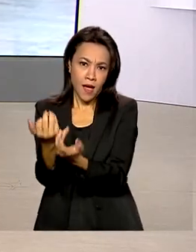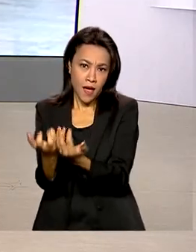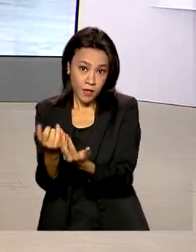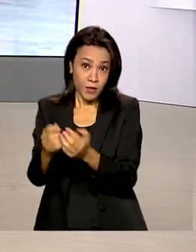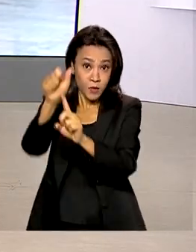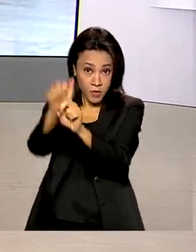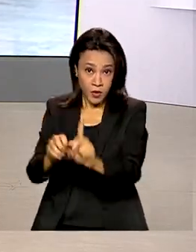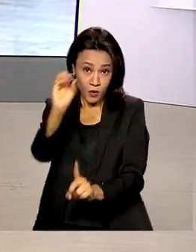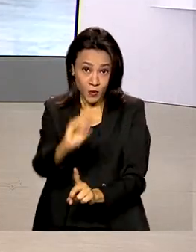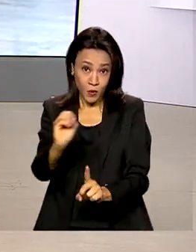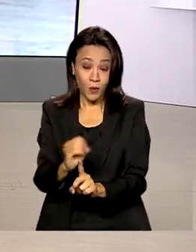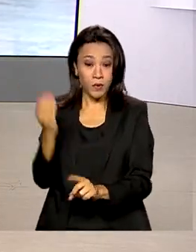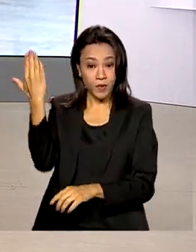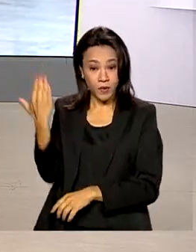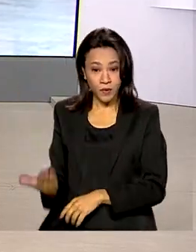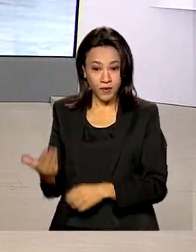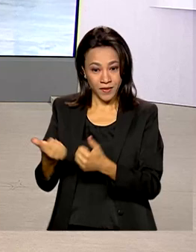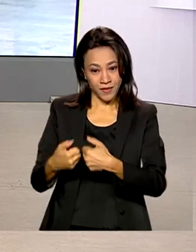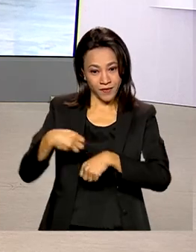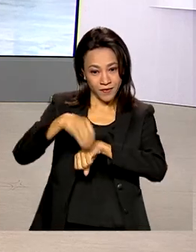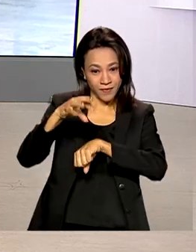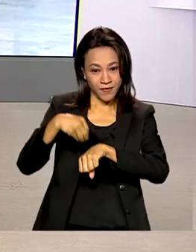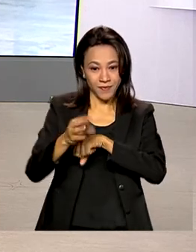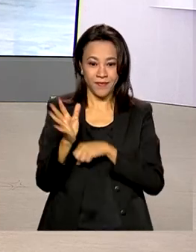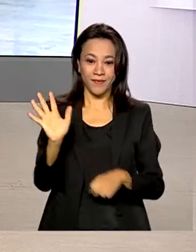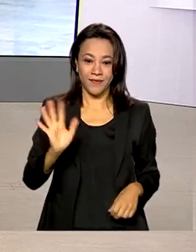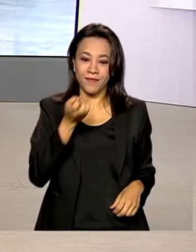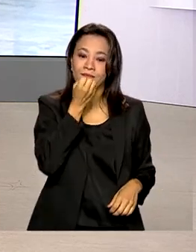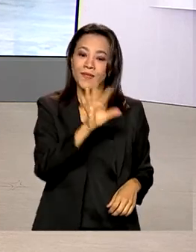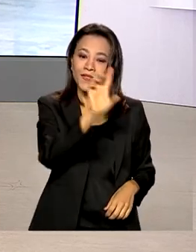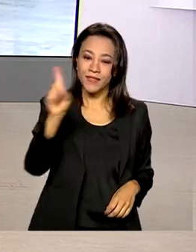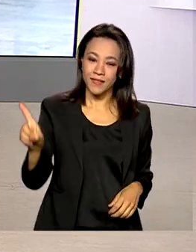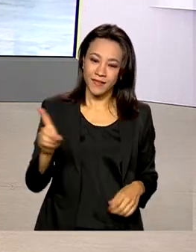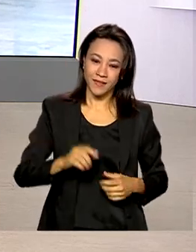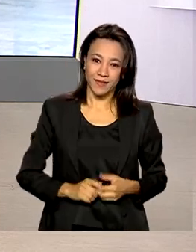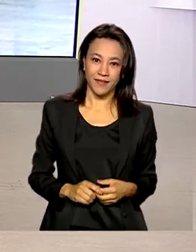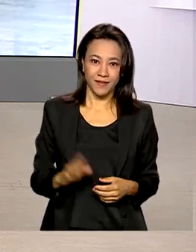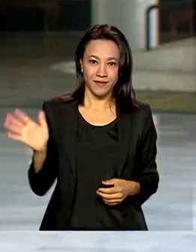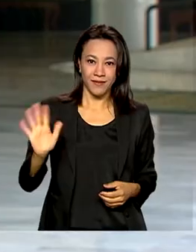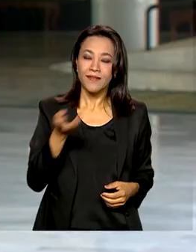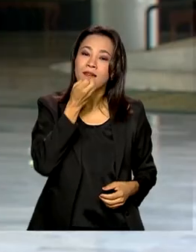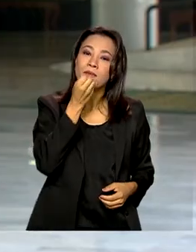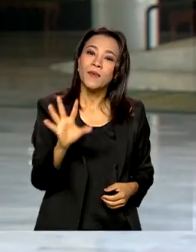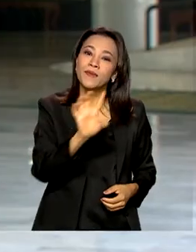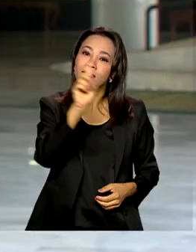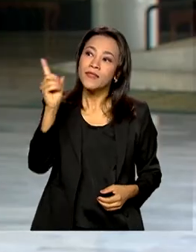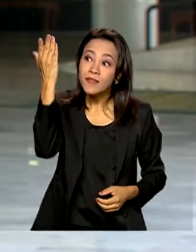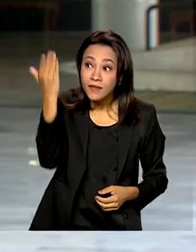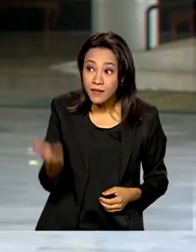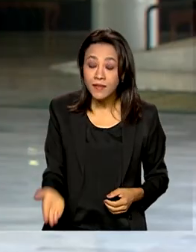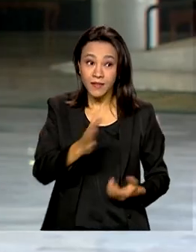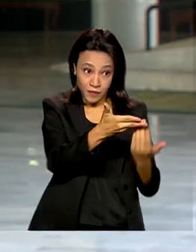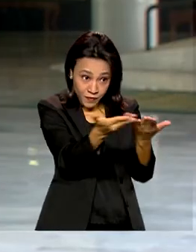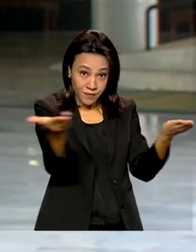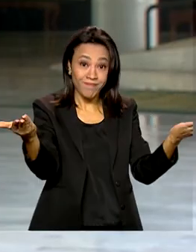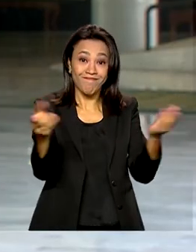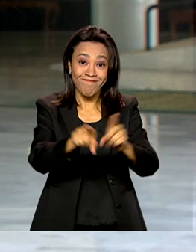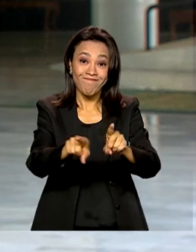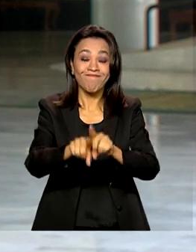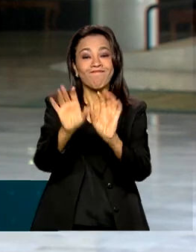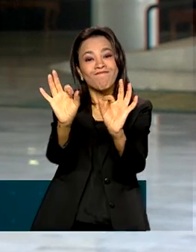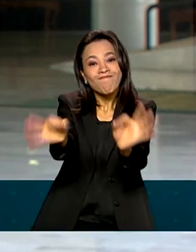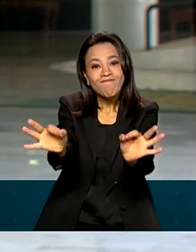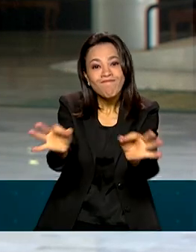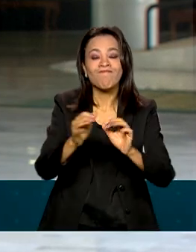de Queiroz, ele traz as informações pra gente. Oi Glauco, bom dia. Olá Renata, bom dia pra você e bom dia a todos. É isso mesmo, o